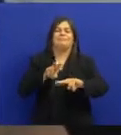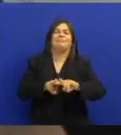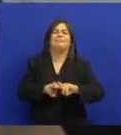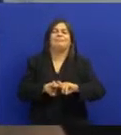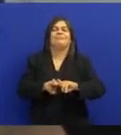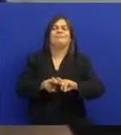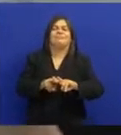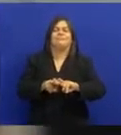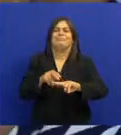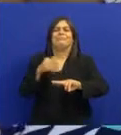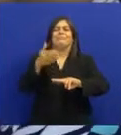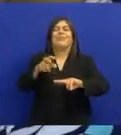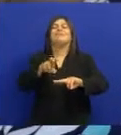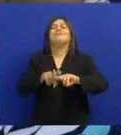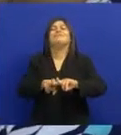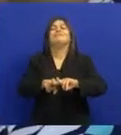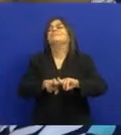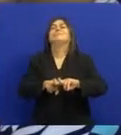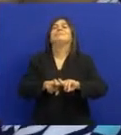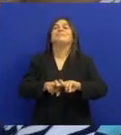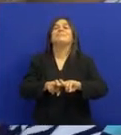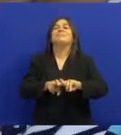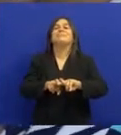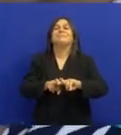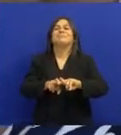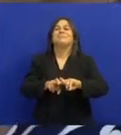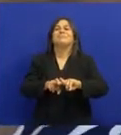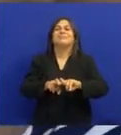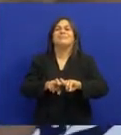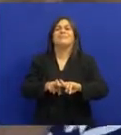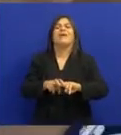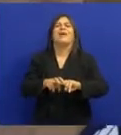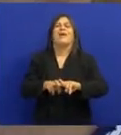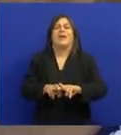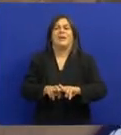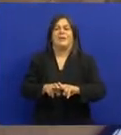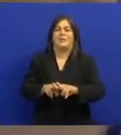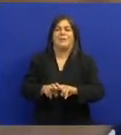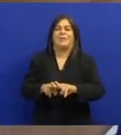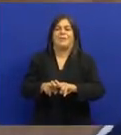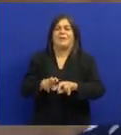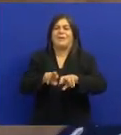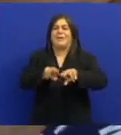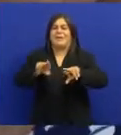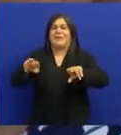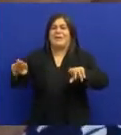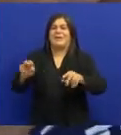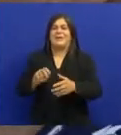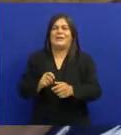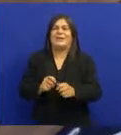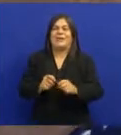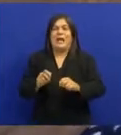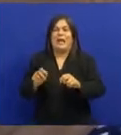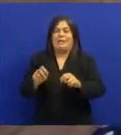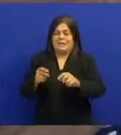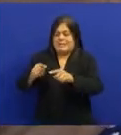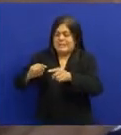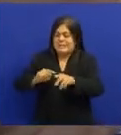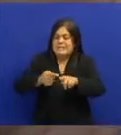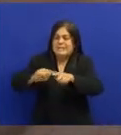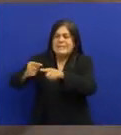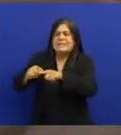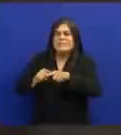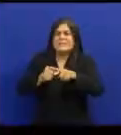tamburetinho Sentava naquele tamburete Pegava as ferramentas dele Desencorava aquele